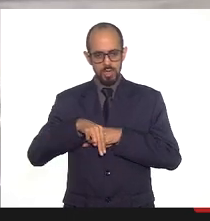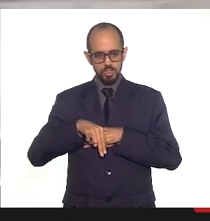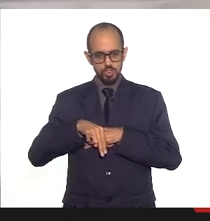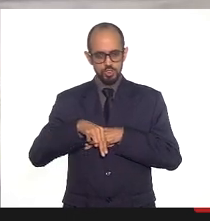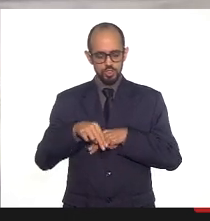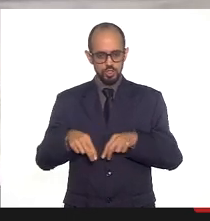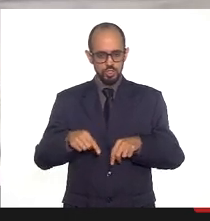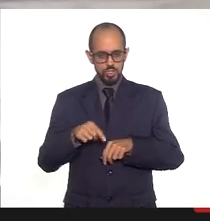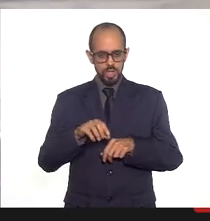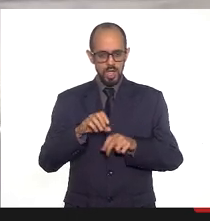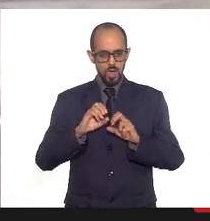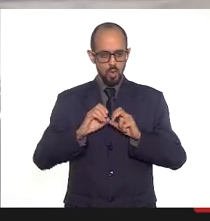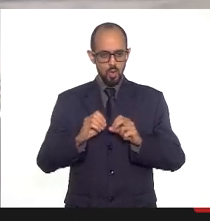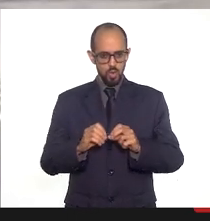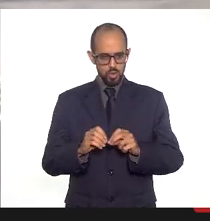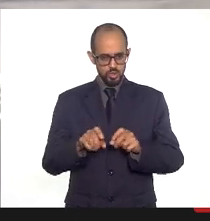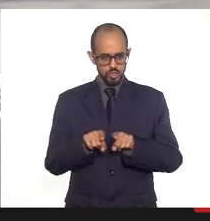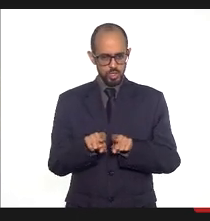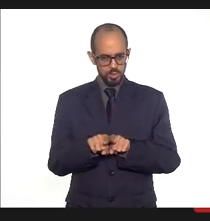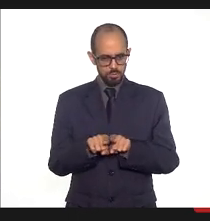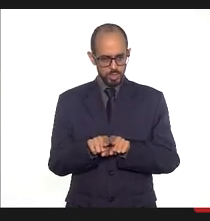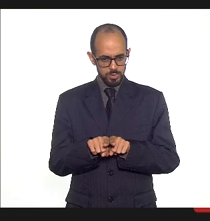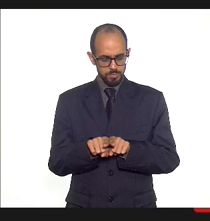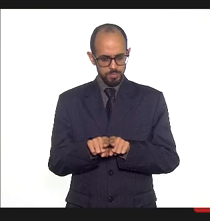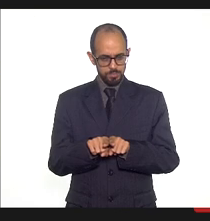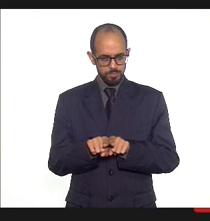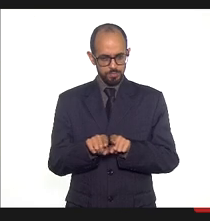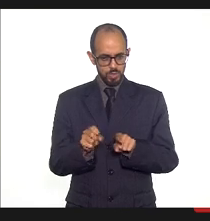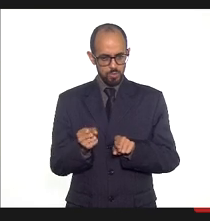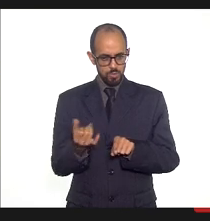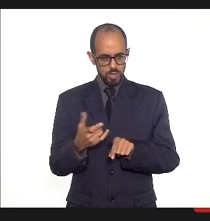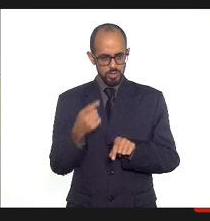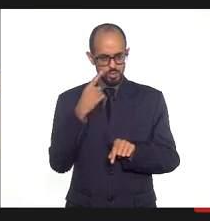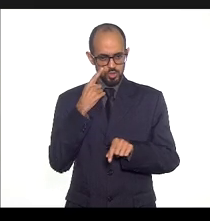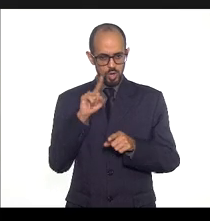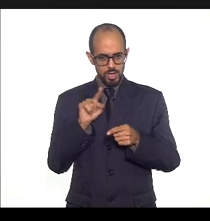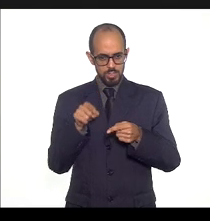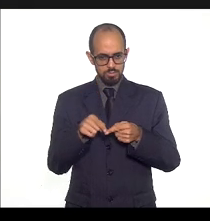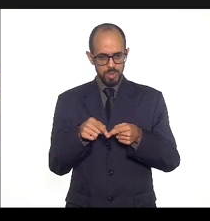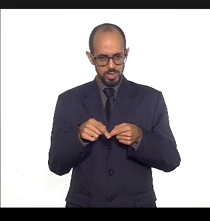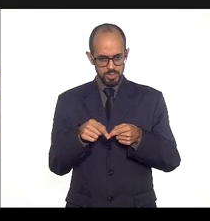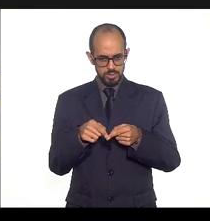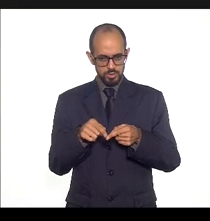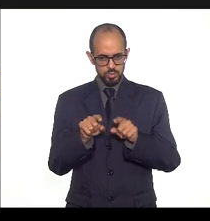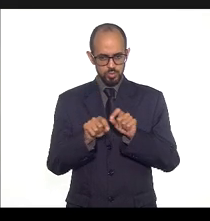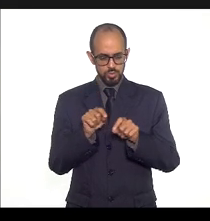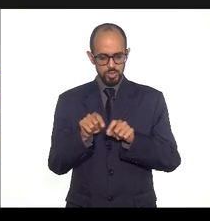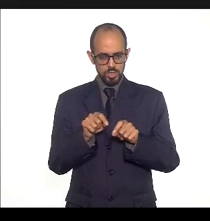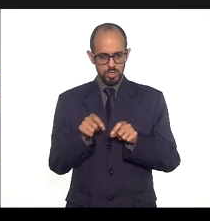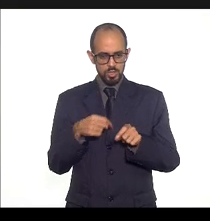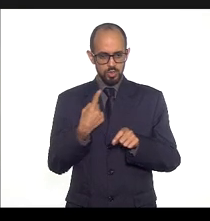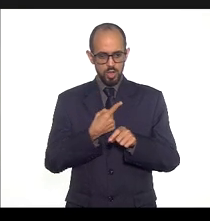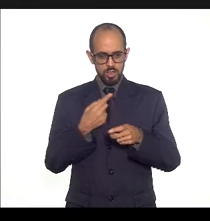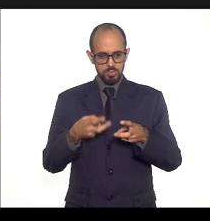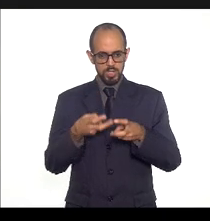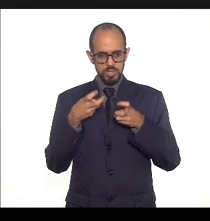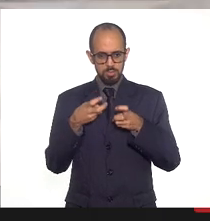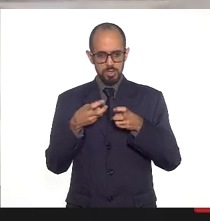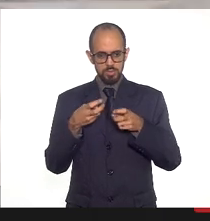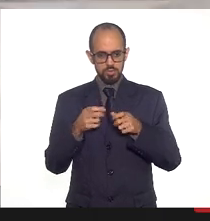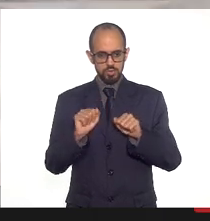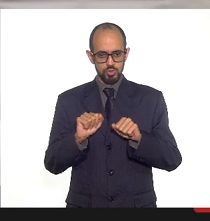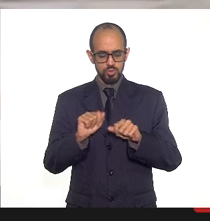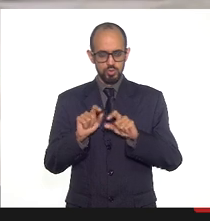metas, embora as metas não fossem especificadas, a gente percebe que o cumprimento